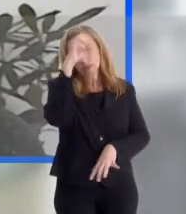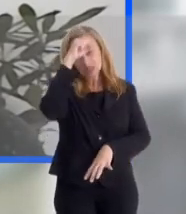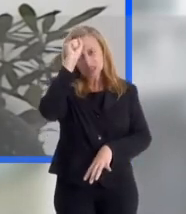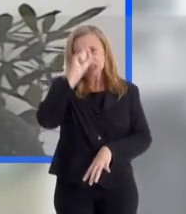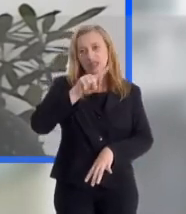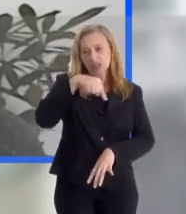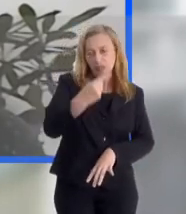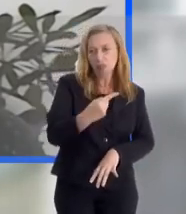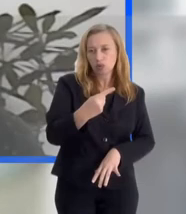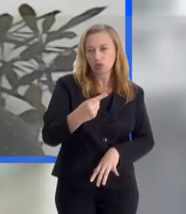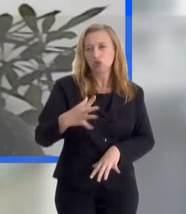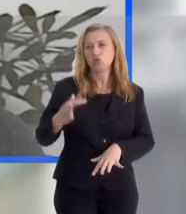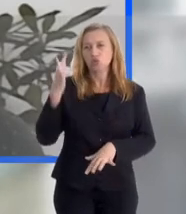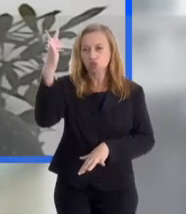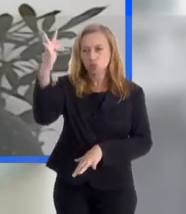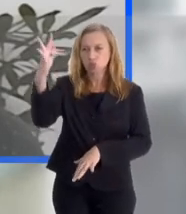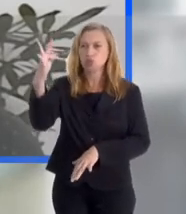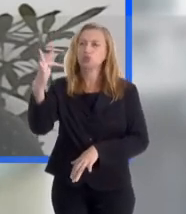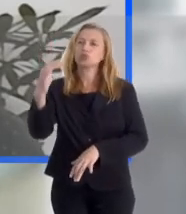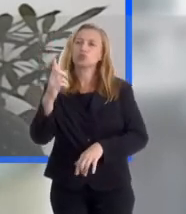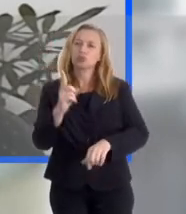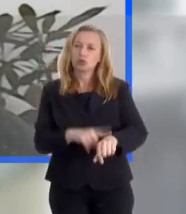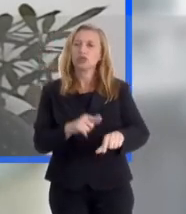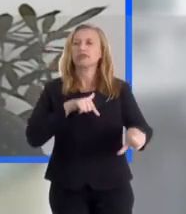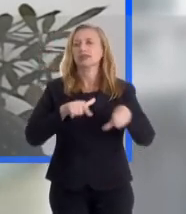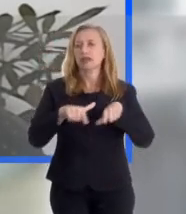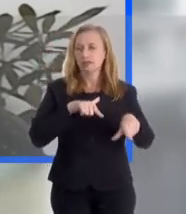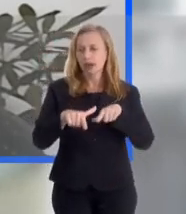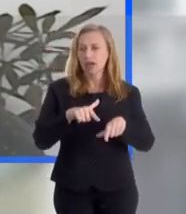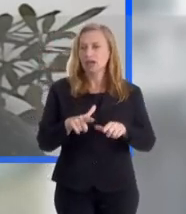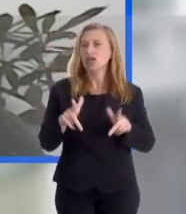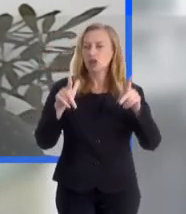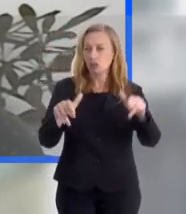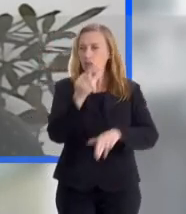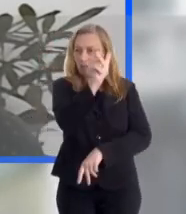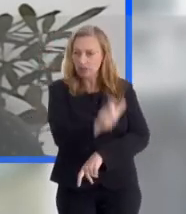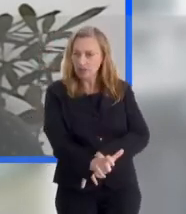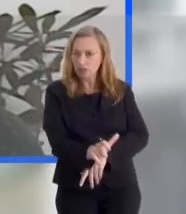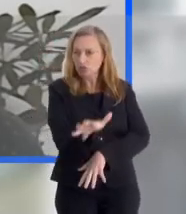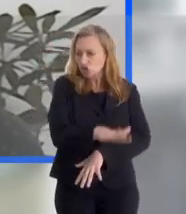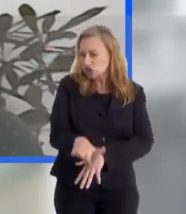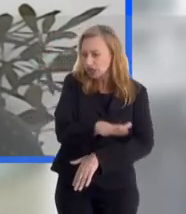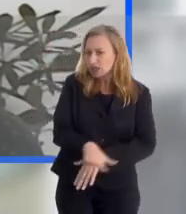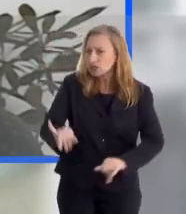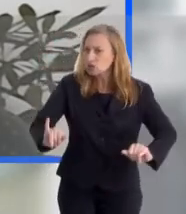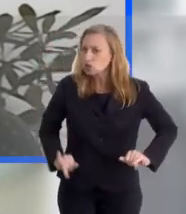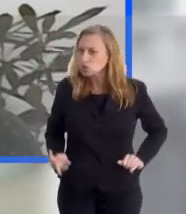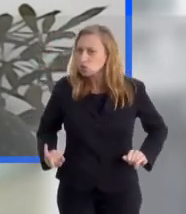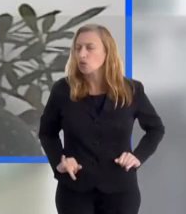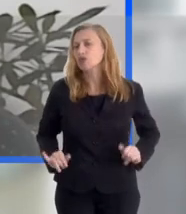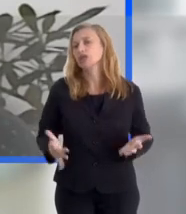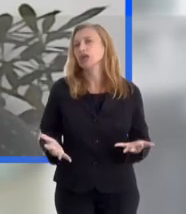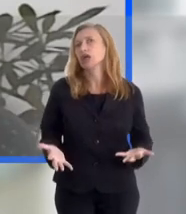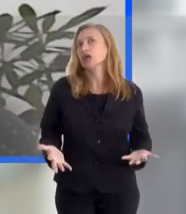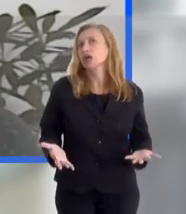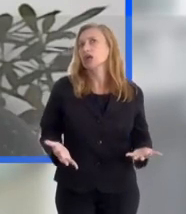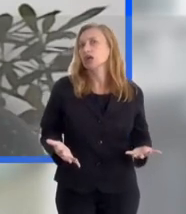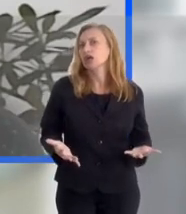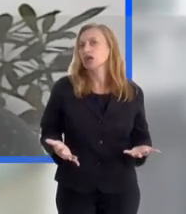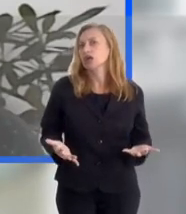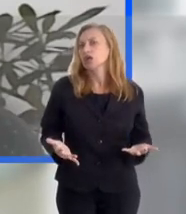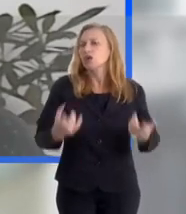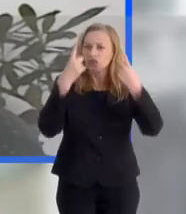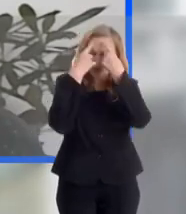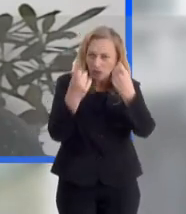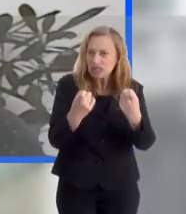seu aprendizado e depois no rendimento futuro. É o mesmo perfil de crianças que sofrem